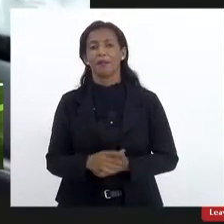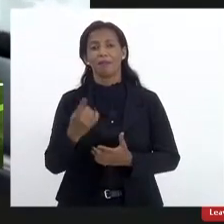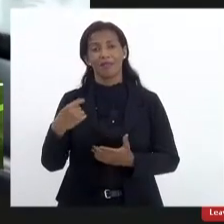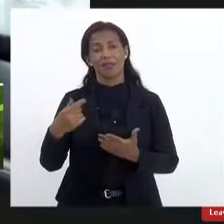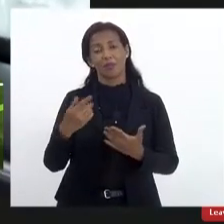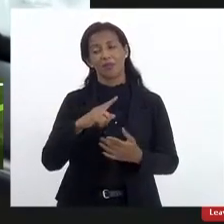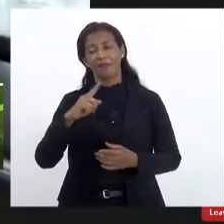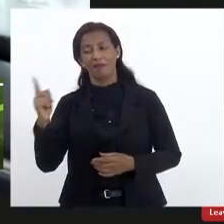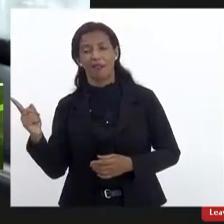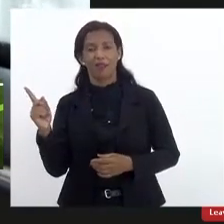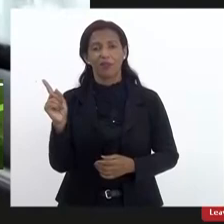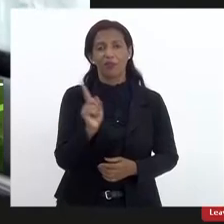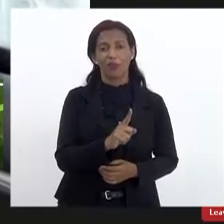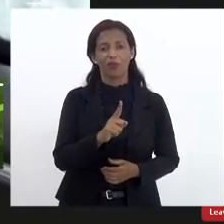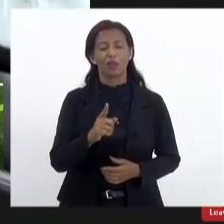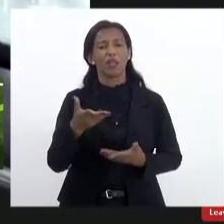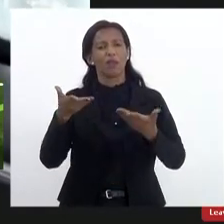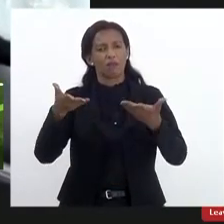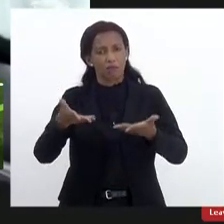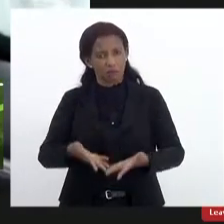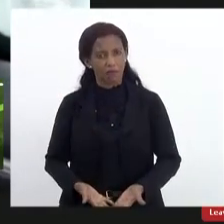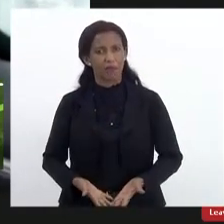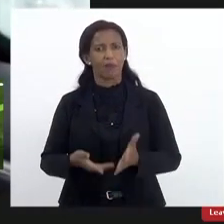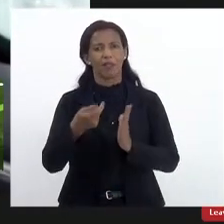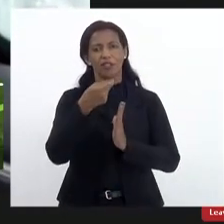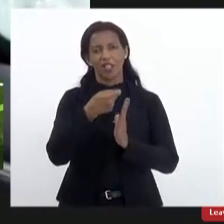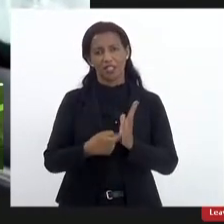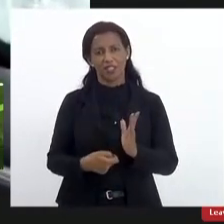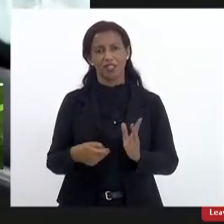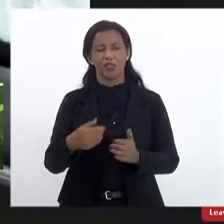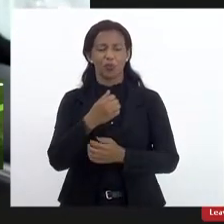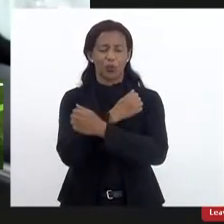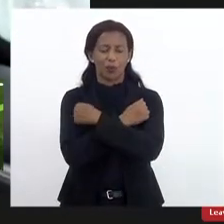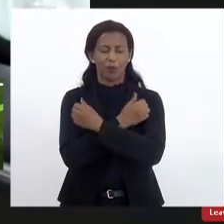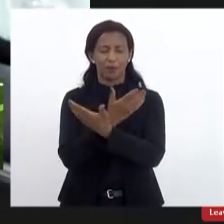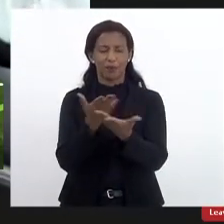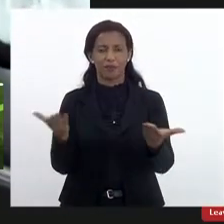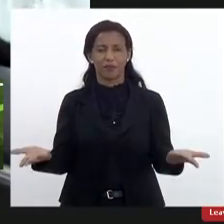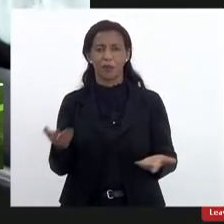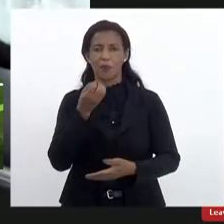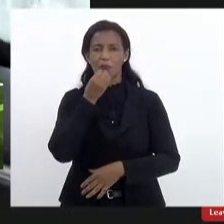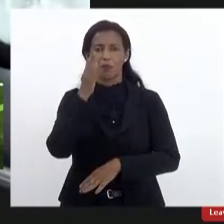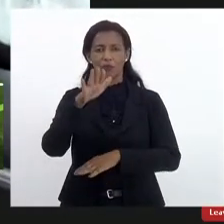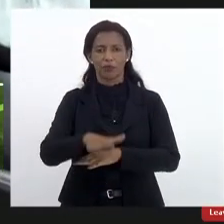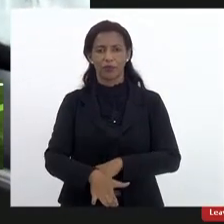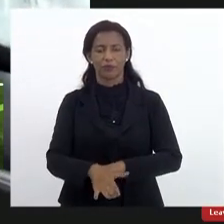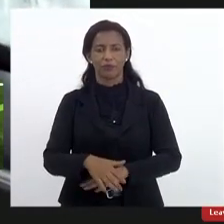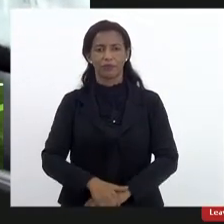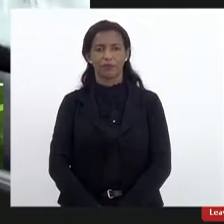mas me conectei de novo para deixar esse registro aqui um abraço a todos e uma boa tarde